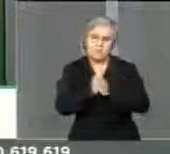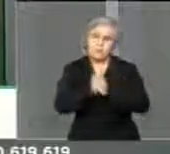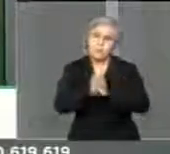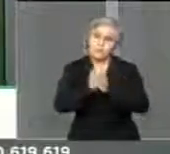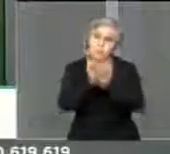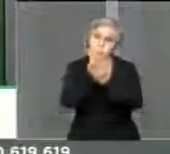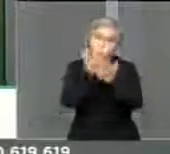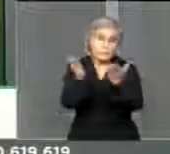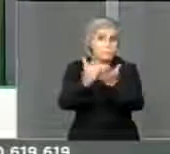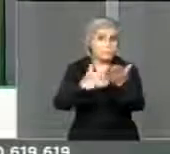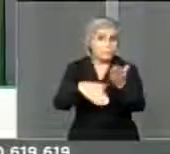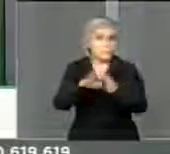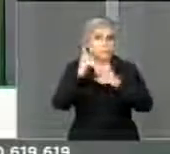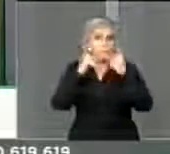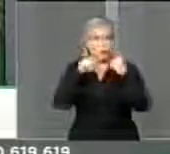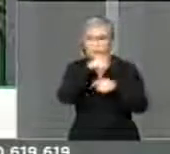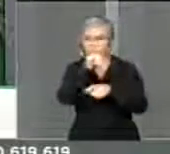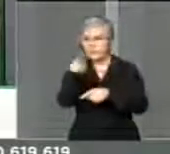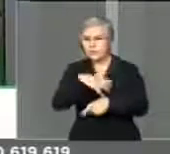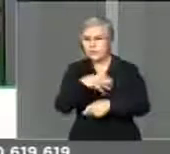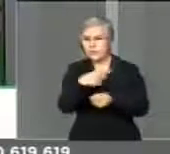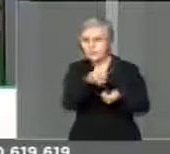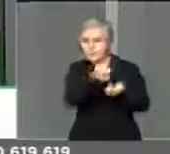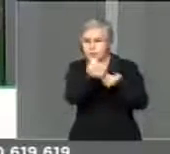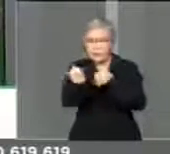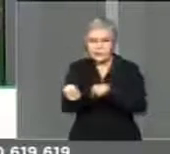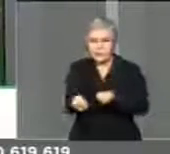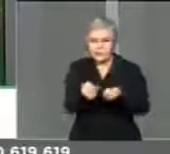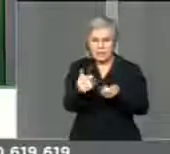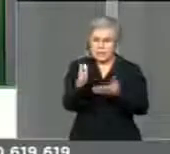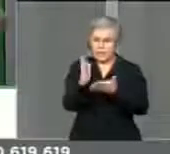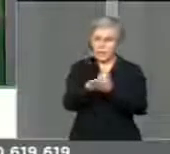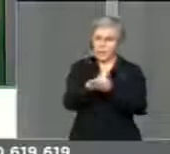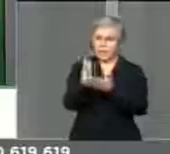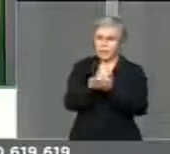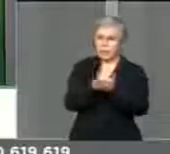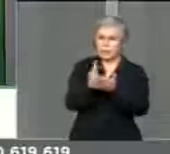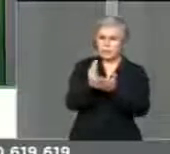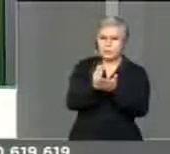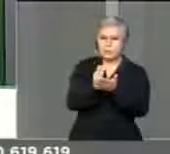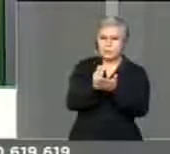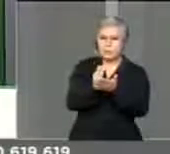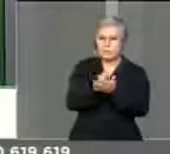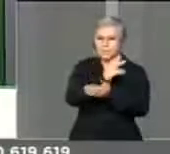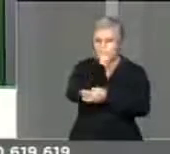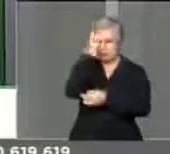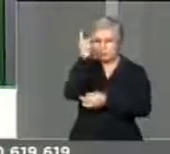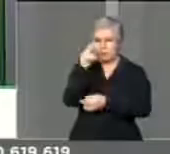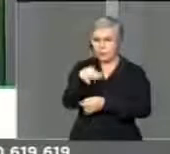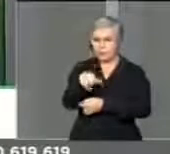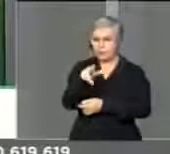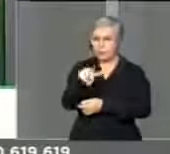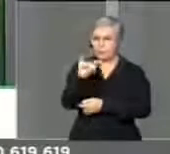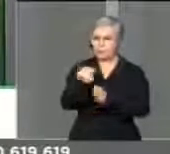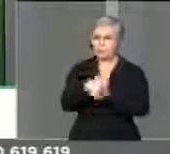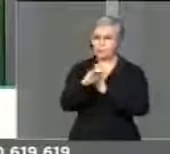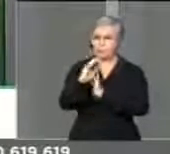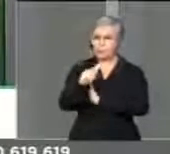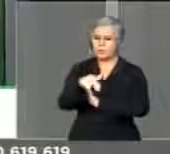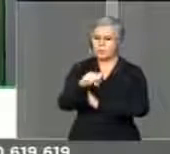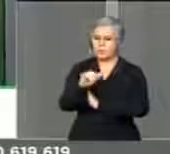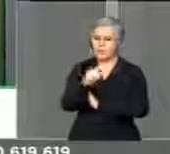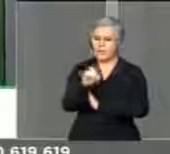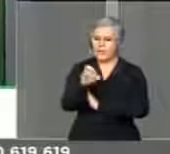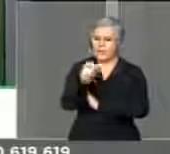Deus, os parlamentares estão sendo ludibriados por alguns canalhas dizendo que são líderes